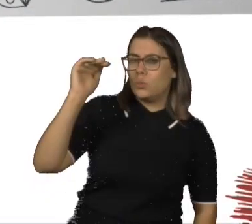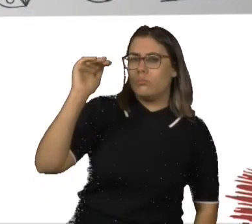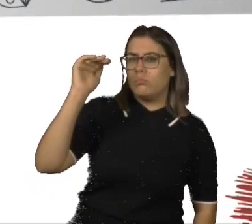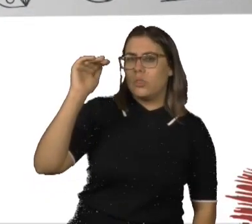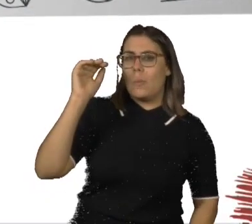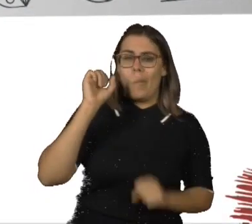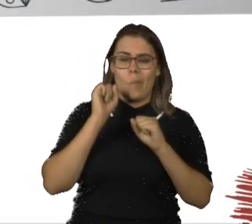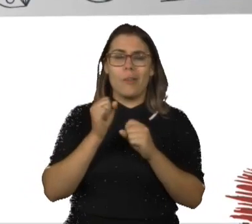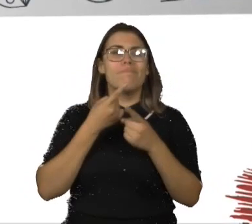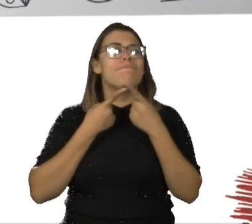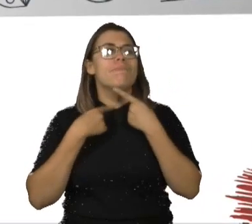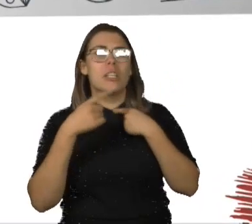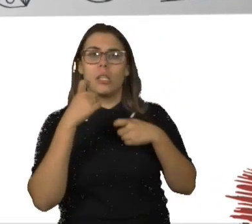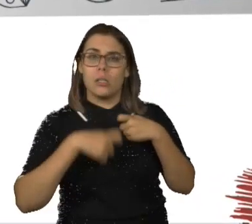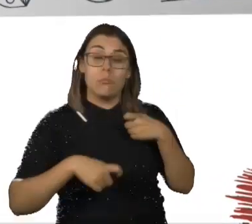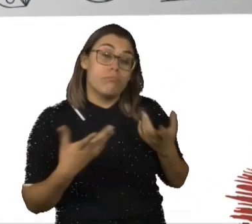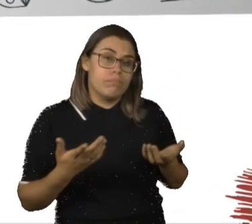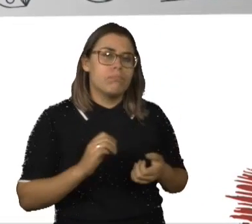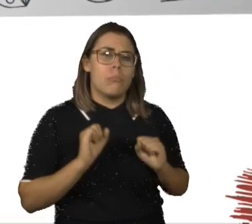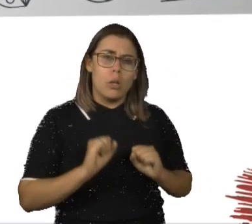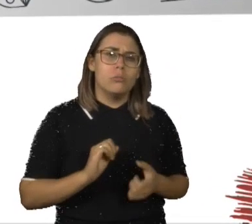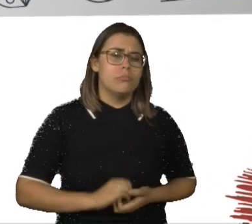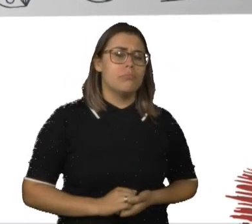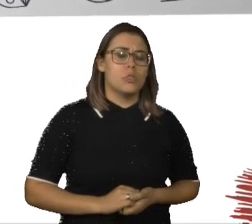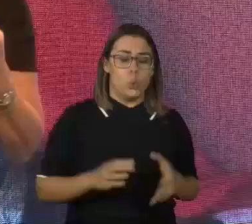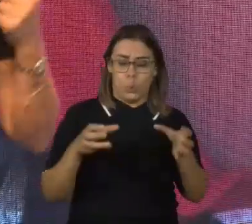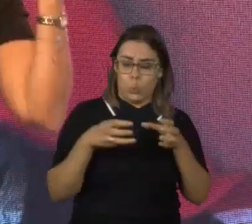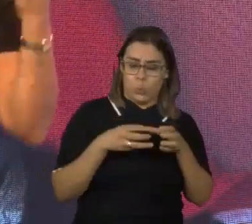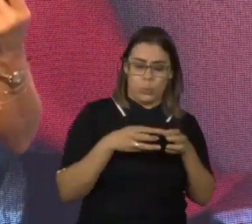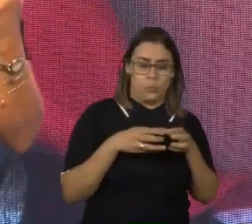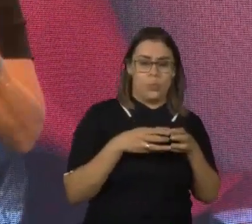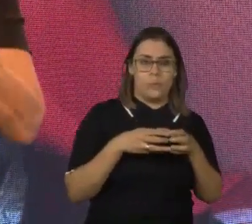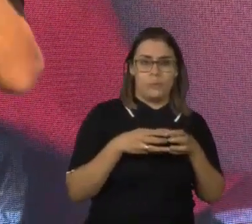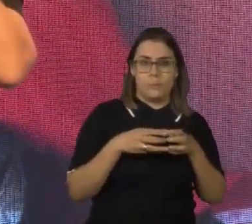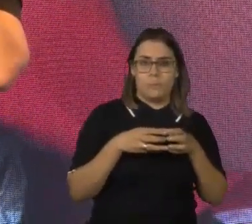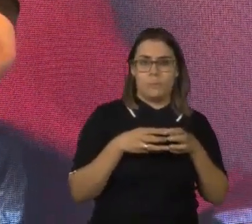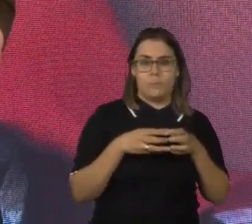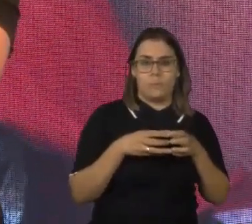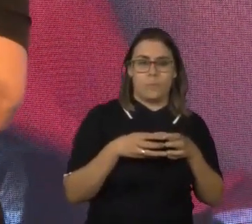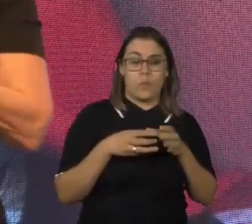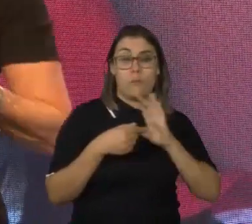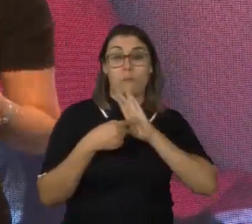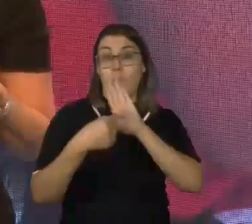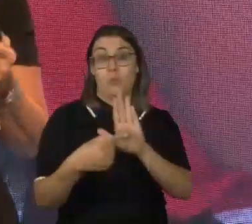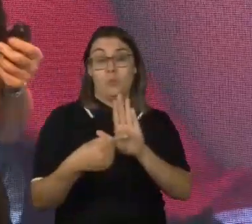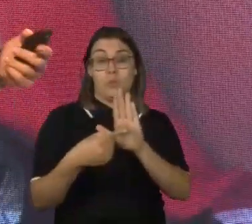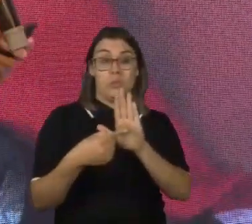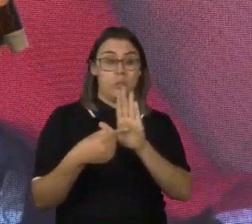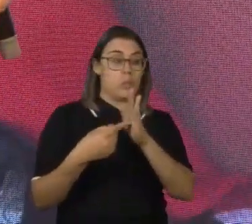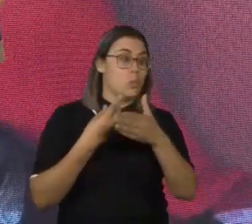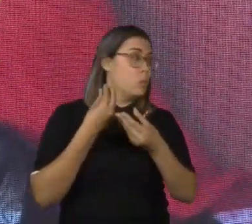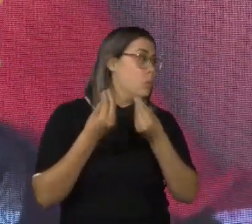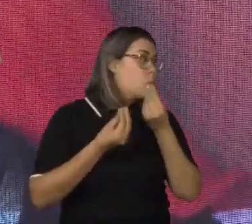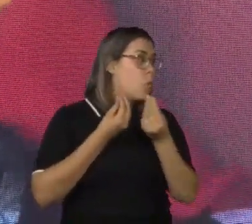mover para os seus desejos. Daqui a pouco, o Alex vai ter um grupo aqui e eles vão ser e vai mostrar de